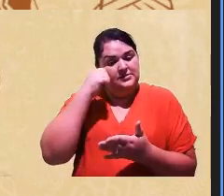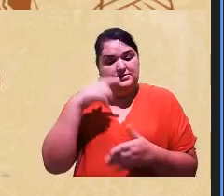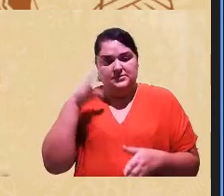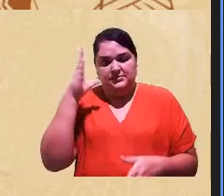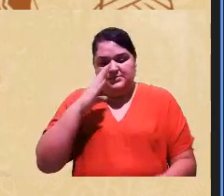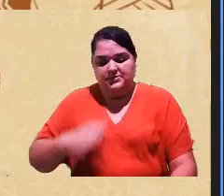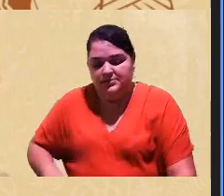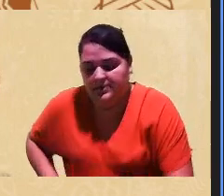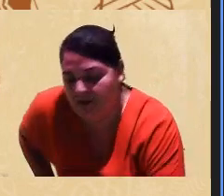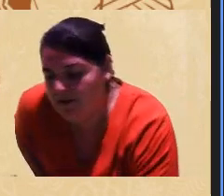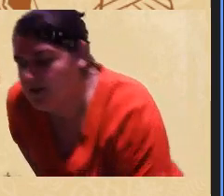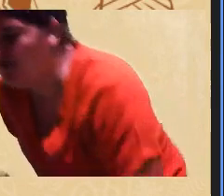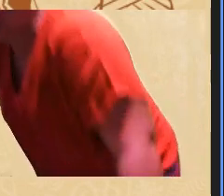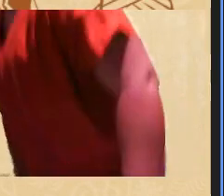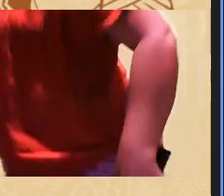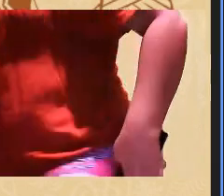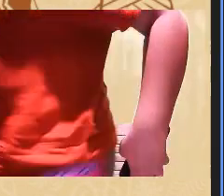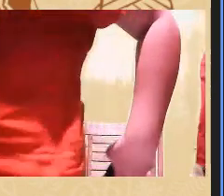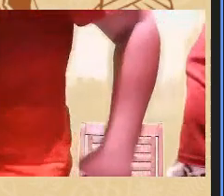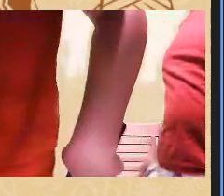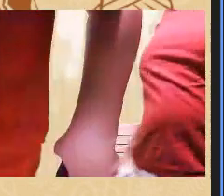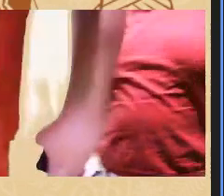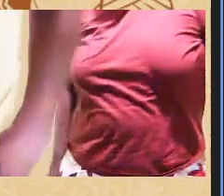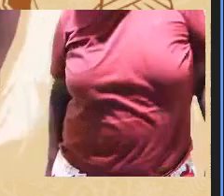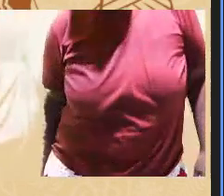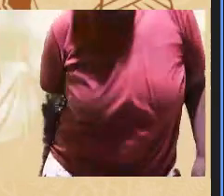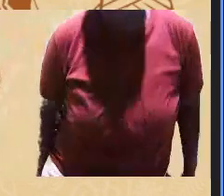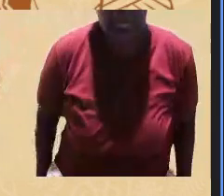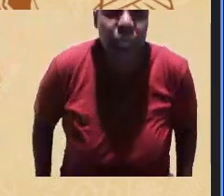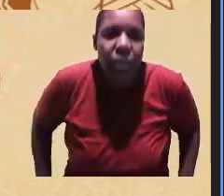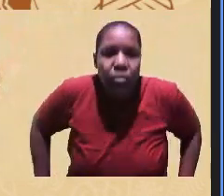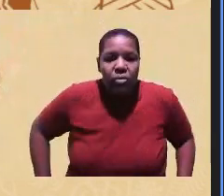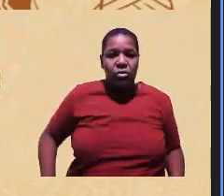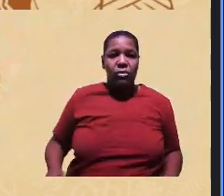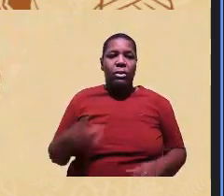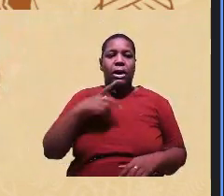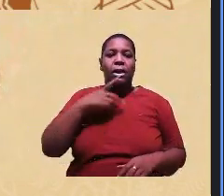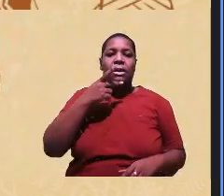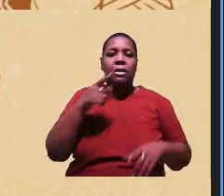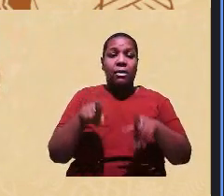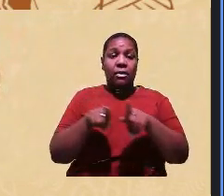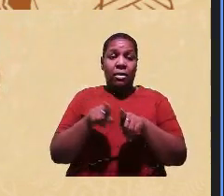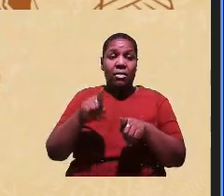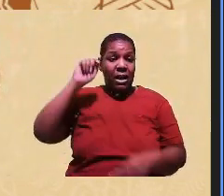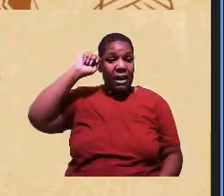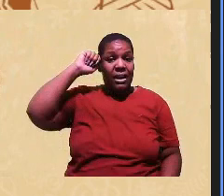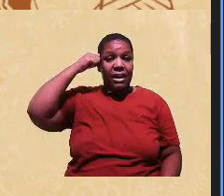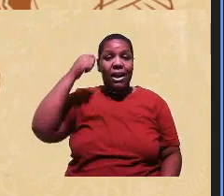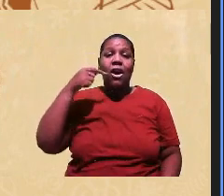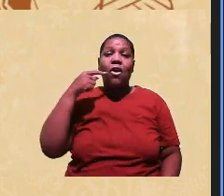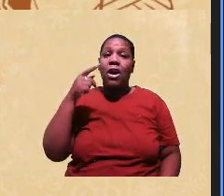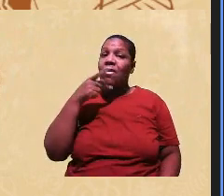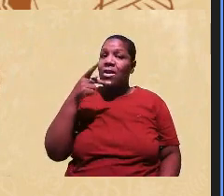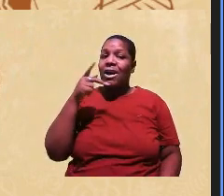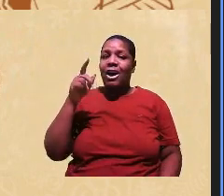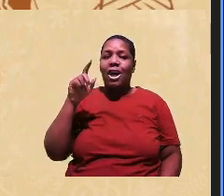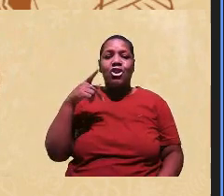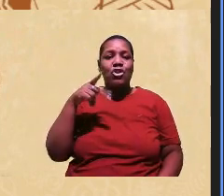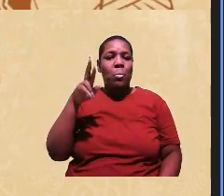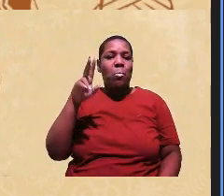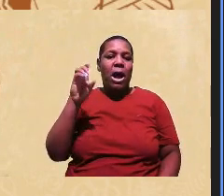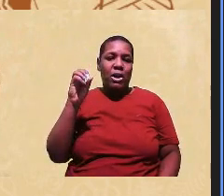de negro é falar de pardo eu sinto muito é essa categoria que a gente tem por enquanto né quem sabe a gente